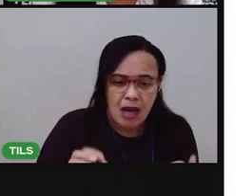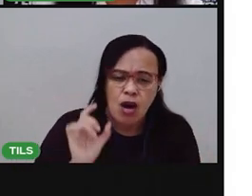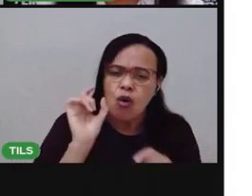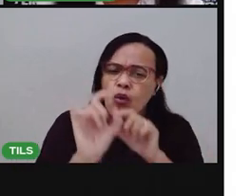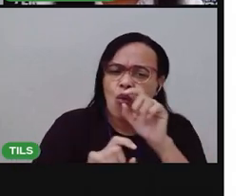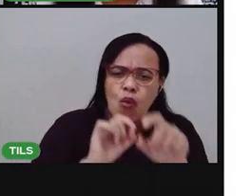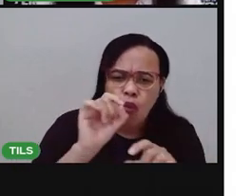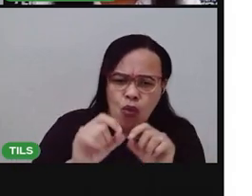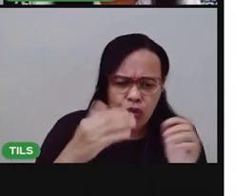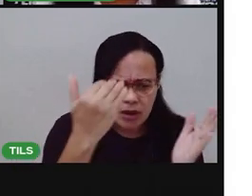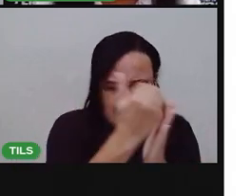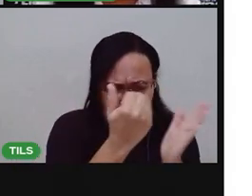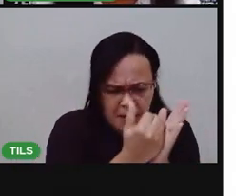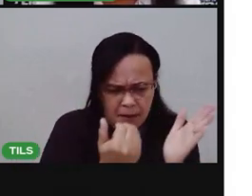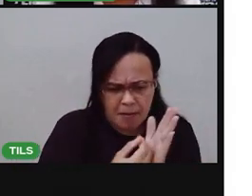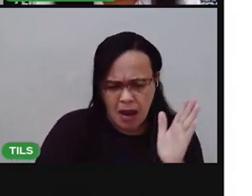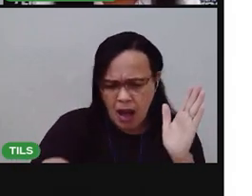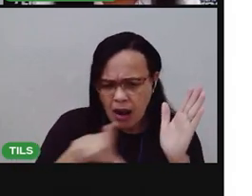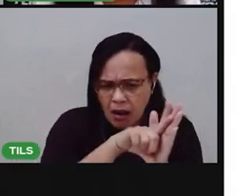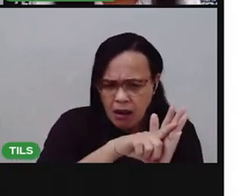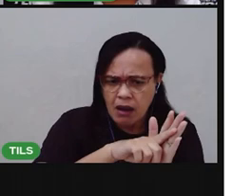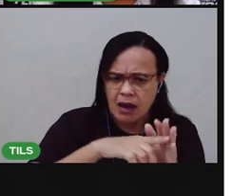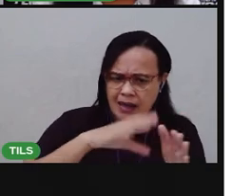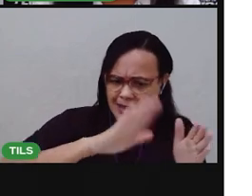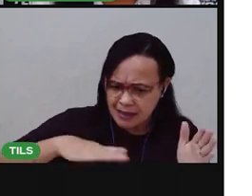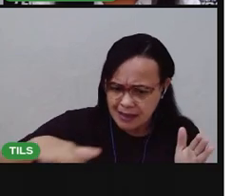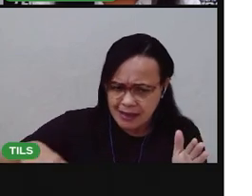tal de estatuto da criança e do adolescente.